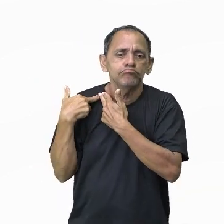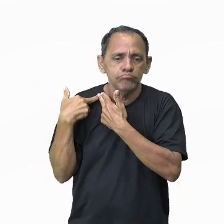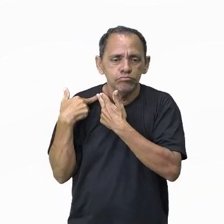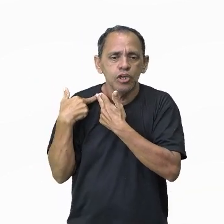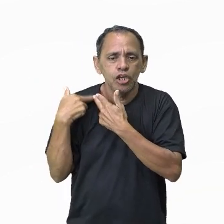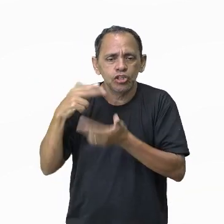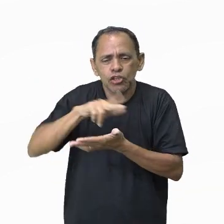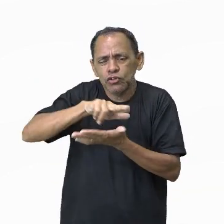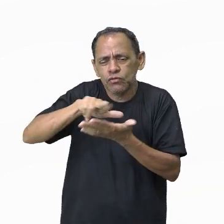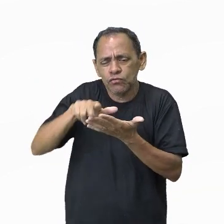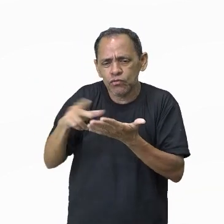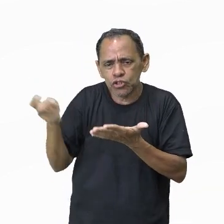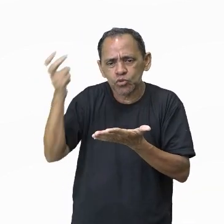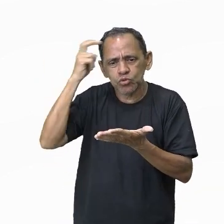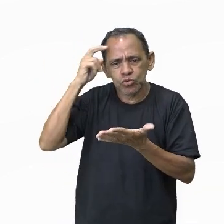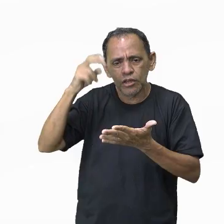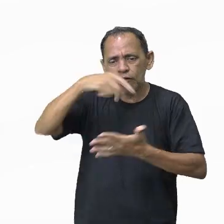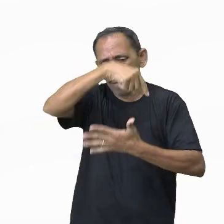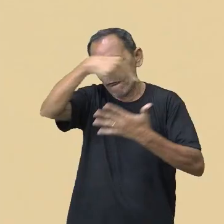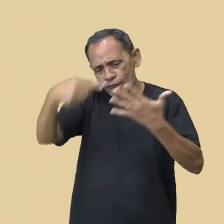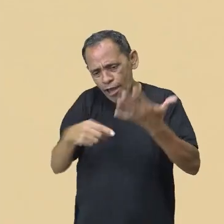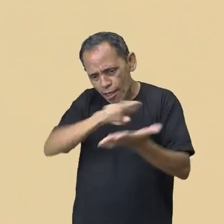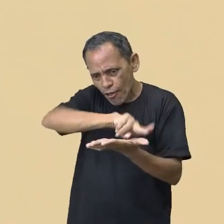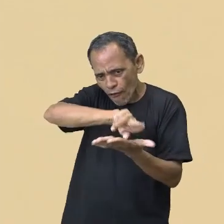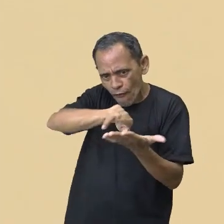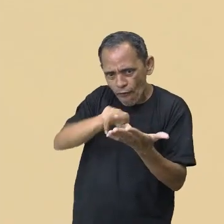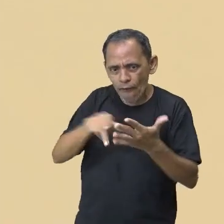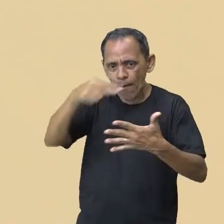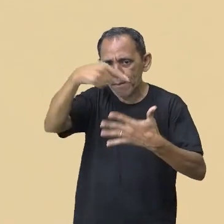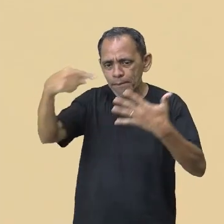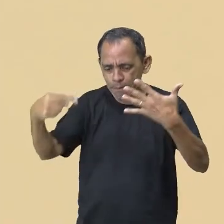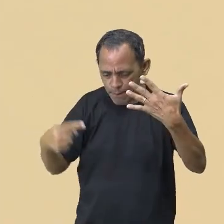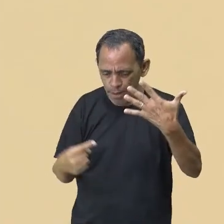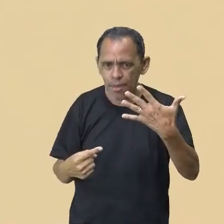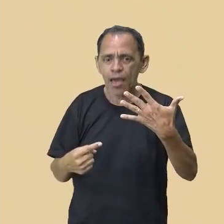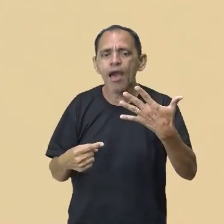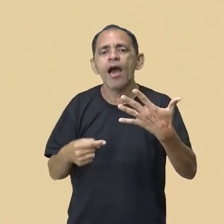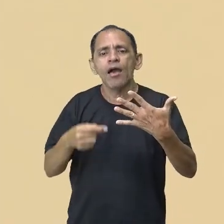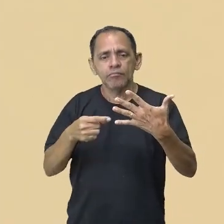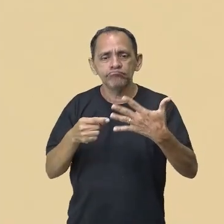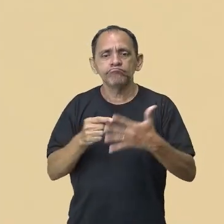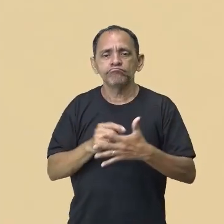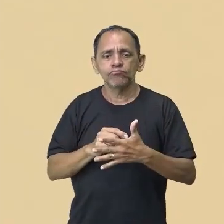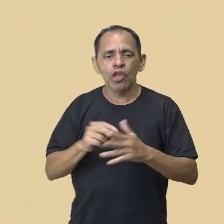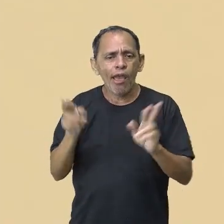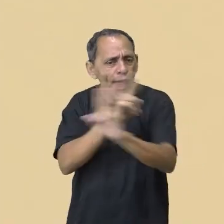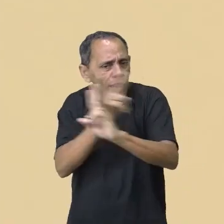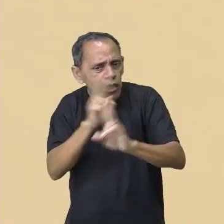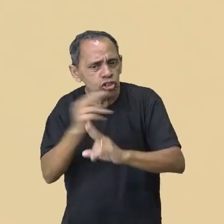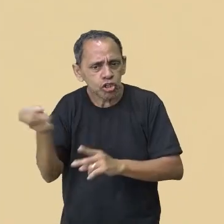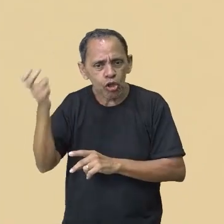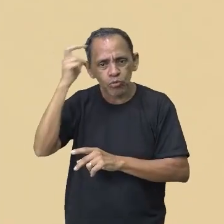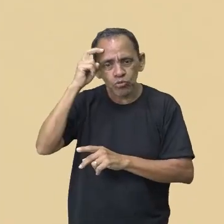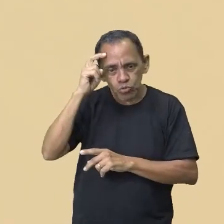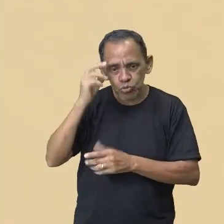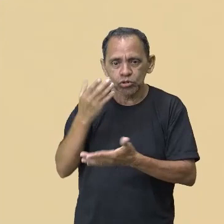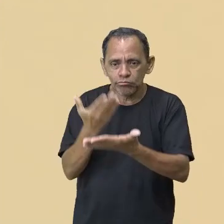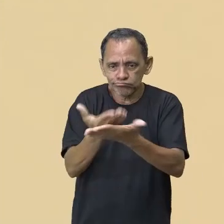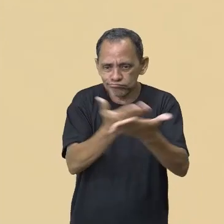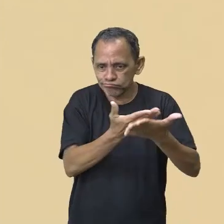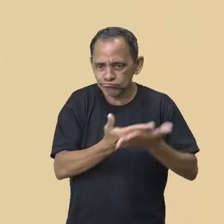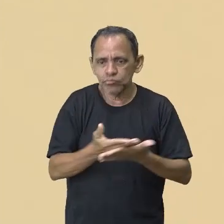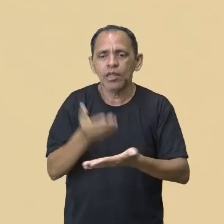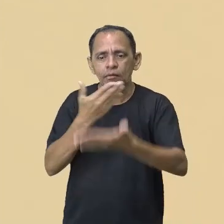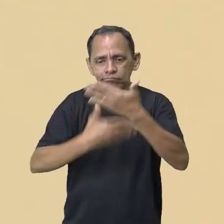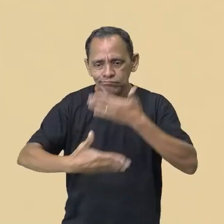São muitos tópicos, todos relacionados à cultura, e nós vamos explorar cada um deles nesta aula que preparei para vocês. Sem mais